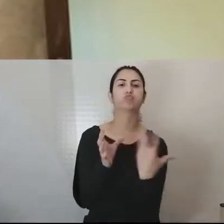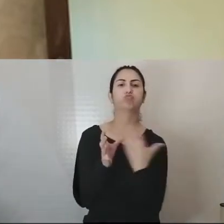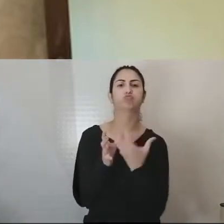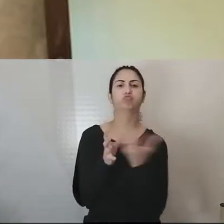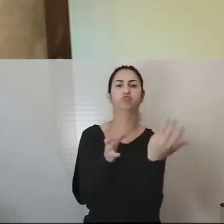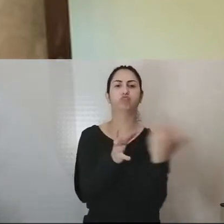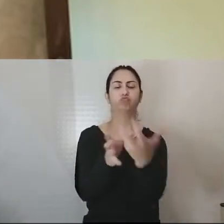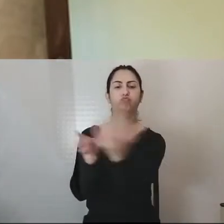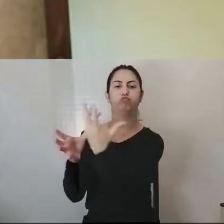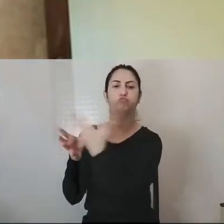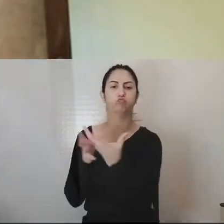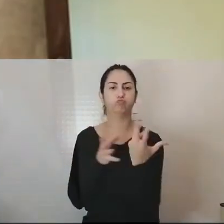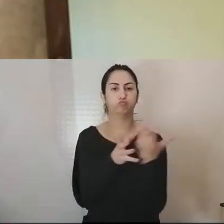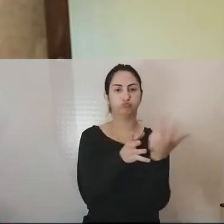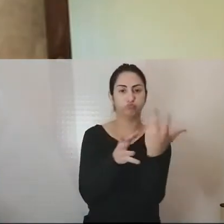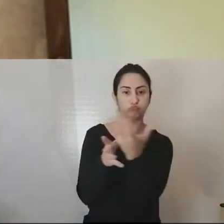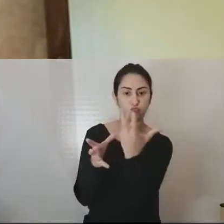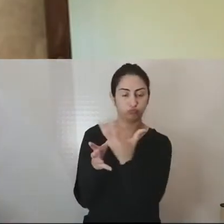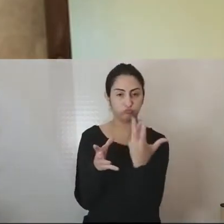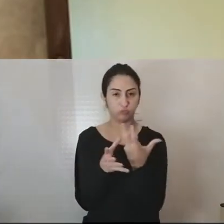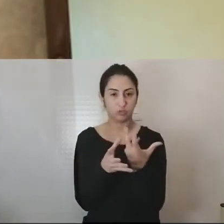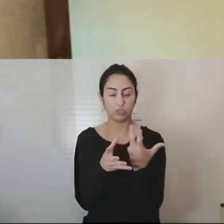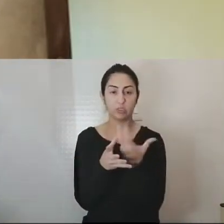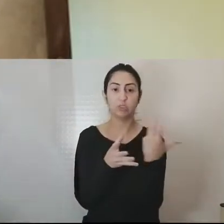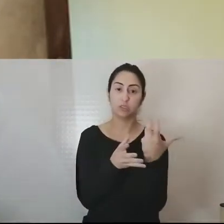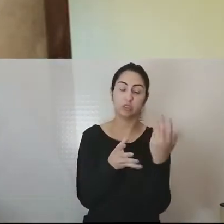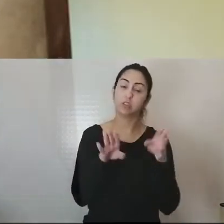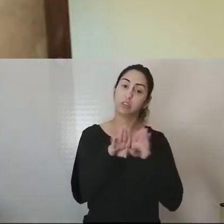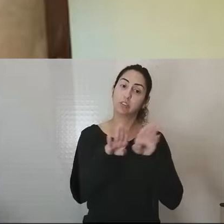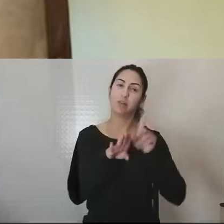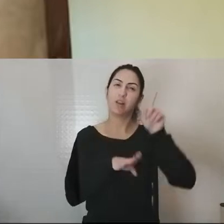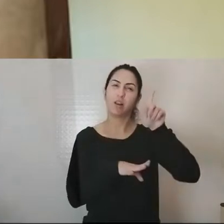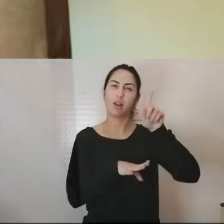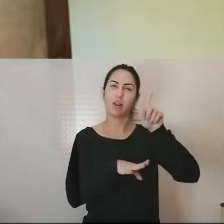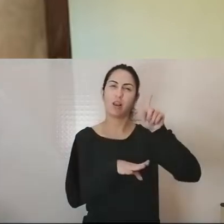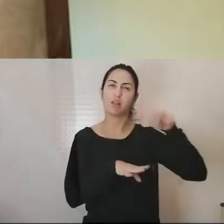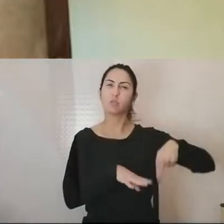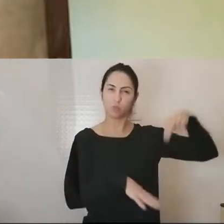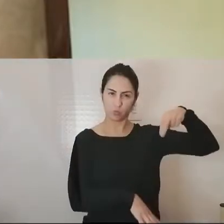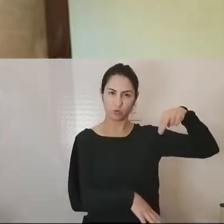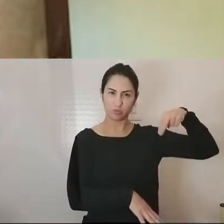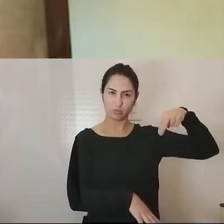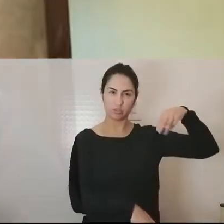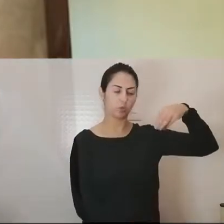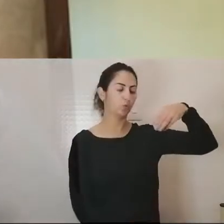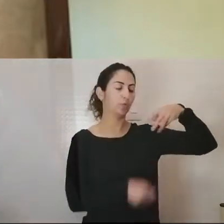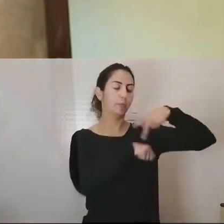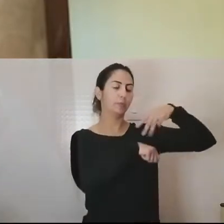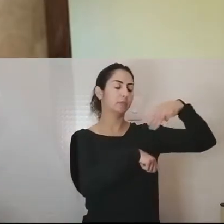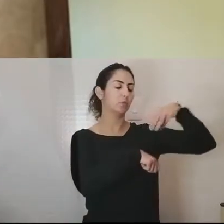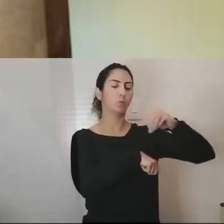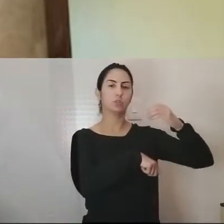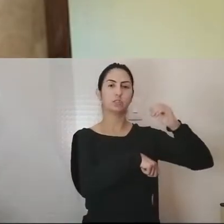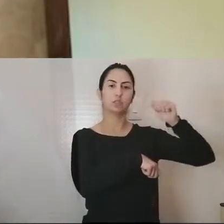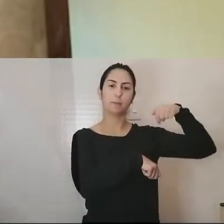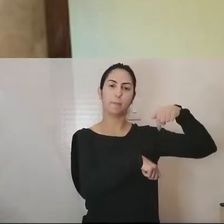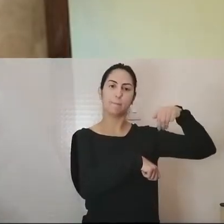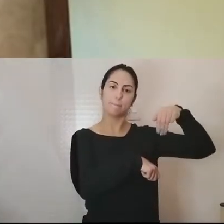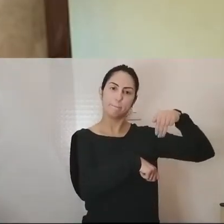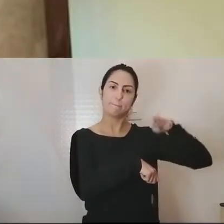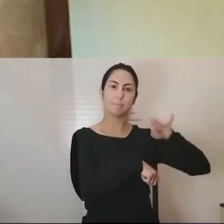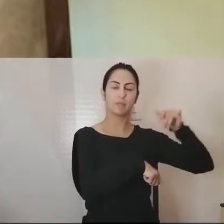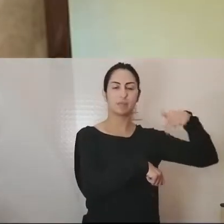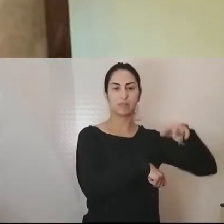2019, na região do extremo norte de Moçambique, na província de Cabo Delgado.